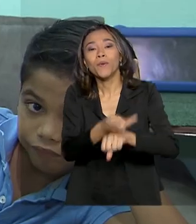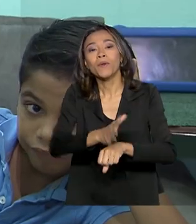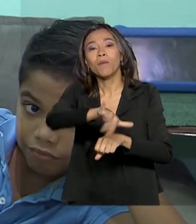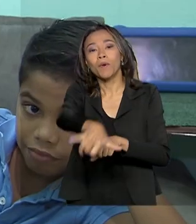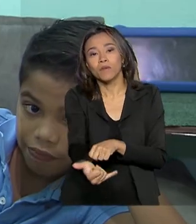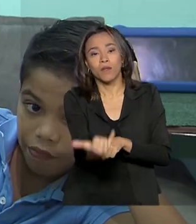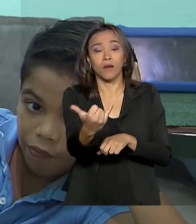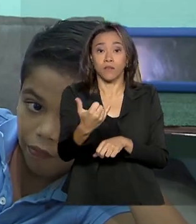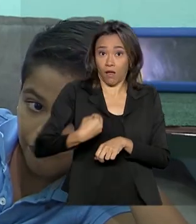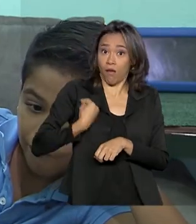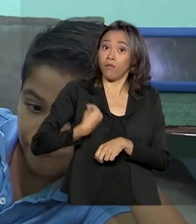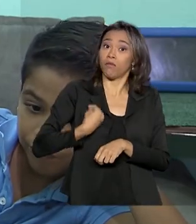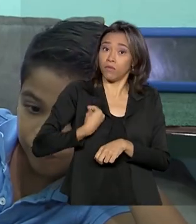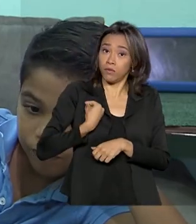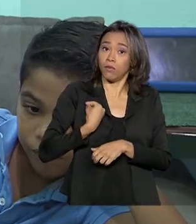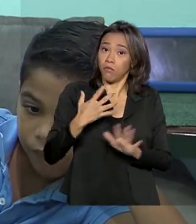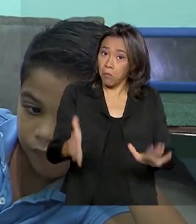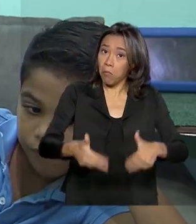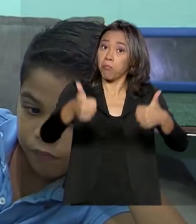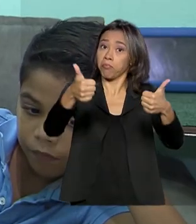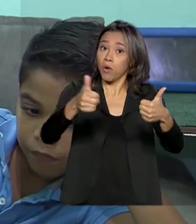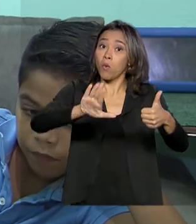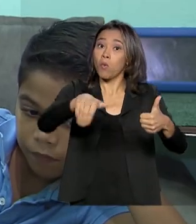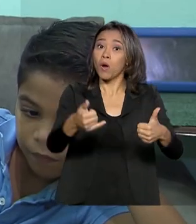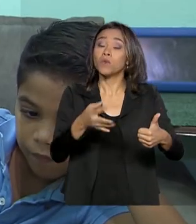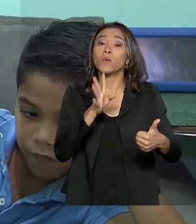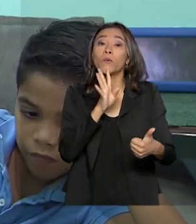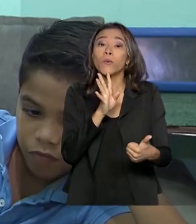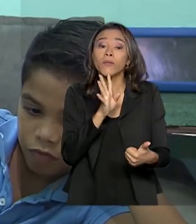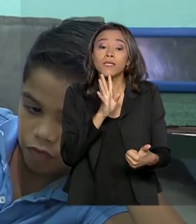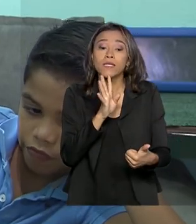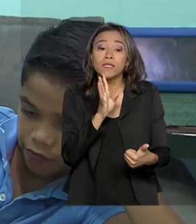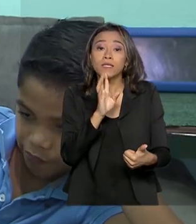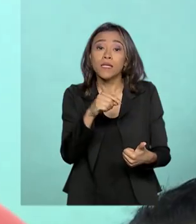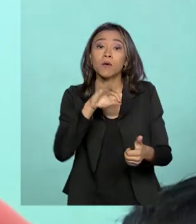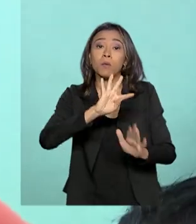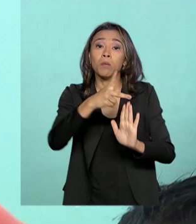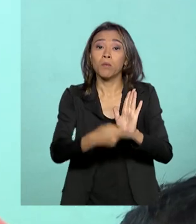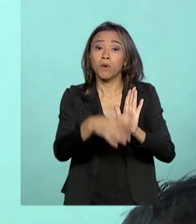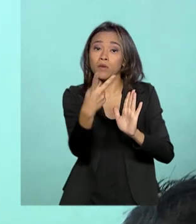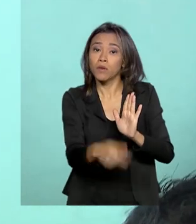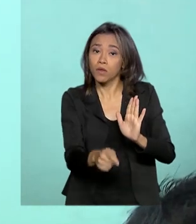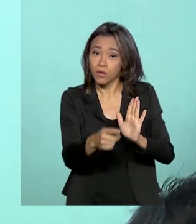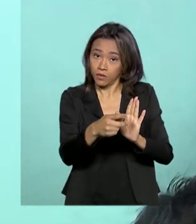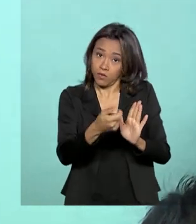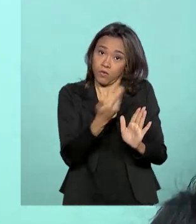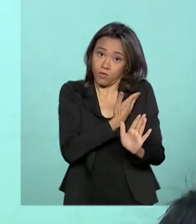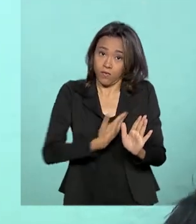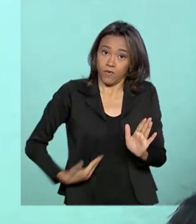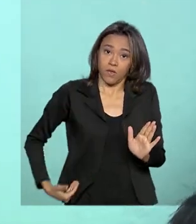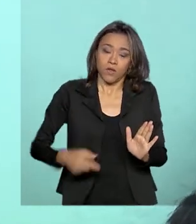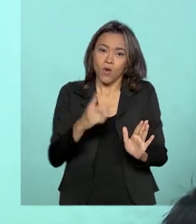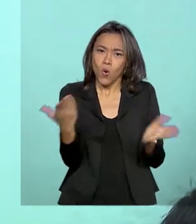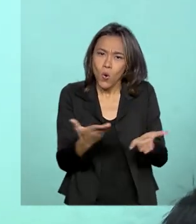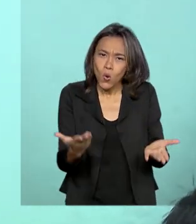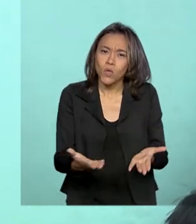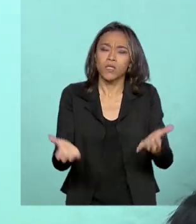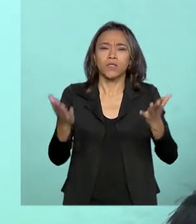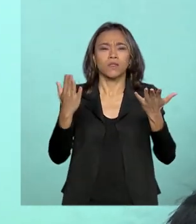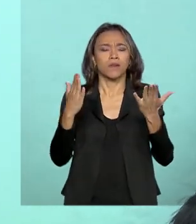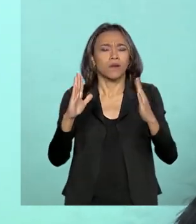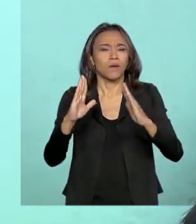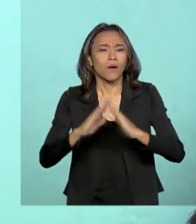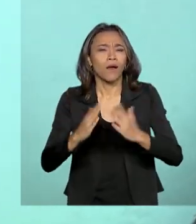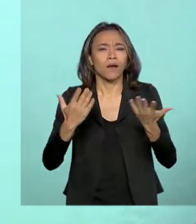A vida só começou a mudar quando conheceu a Operação Acolhida. Hoje, com emprego, casa e esperança de um futuro